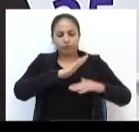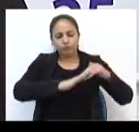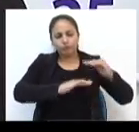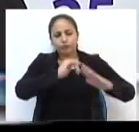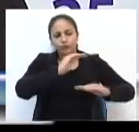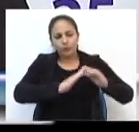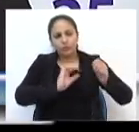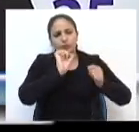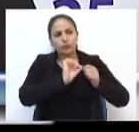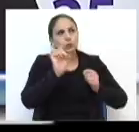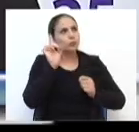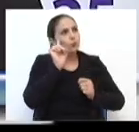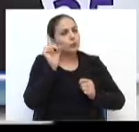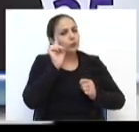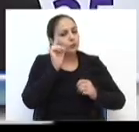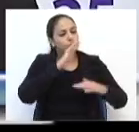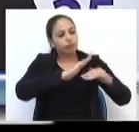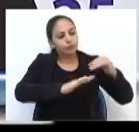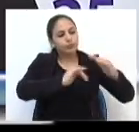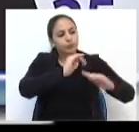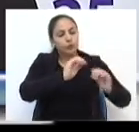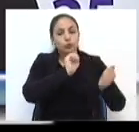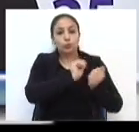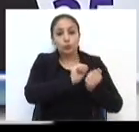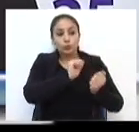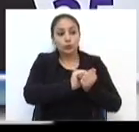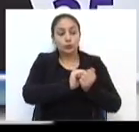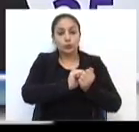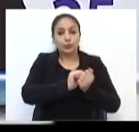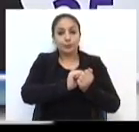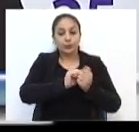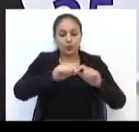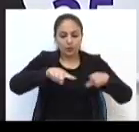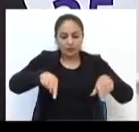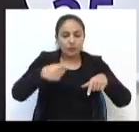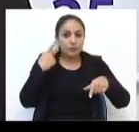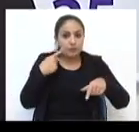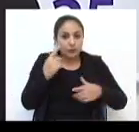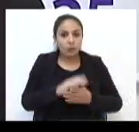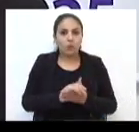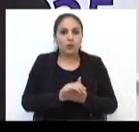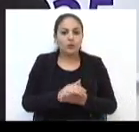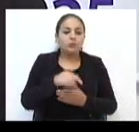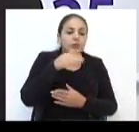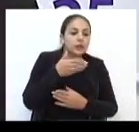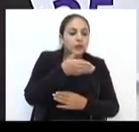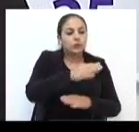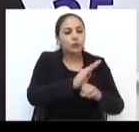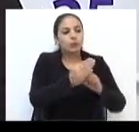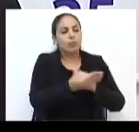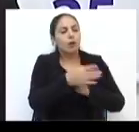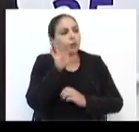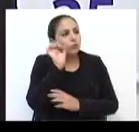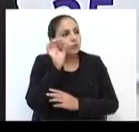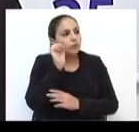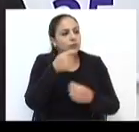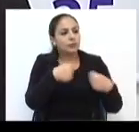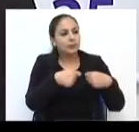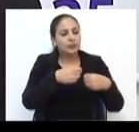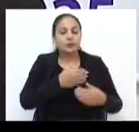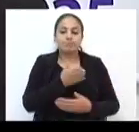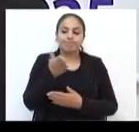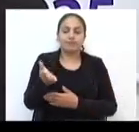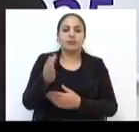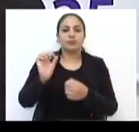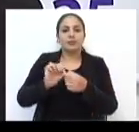dia após dia, com o gabinete, indo aos bairros, ouvindo as demandas e aqui nesta casa, aqui fazendo os encaminhamentos.